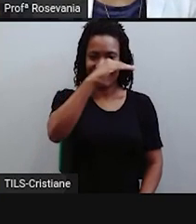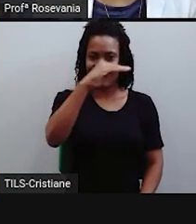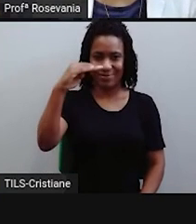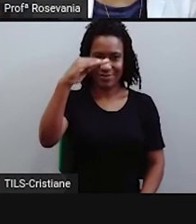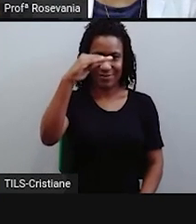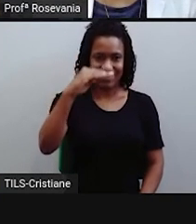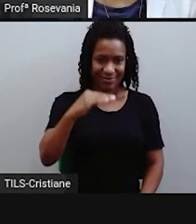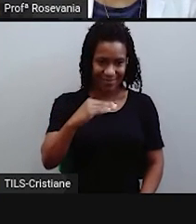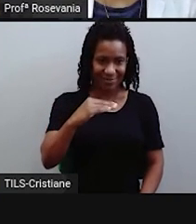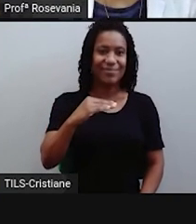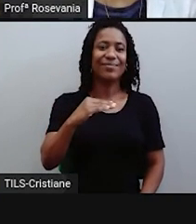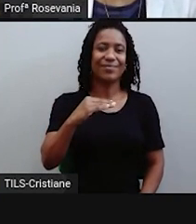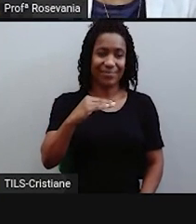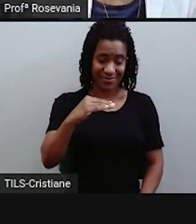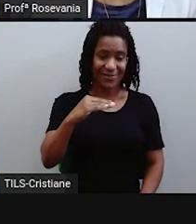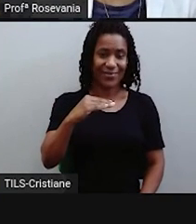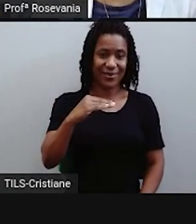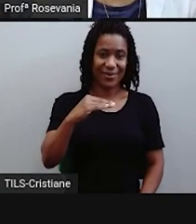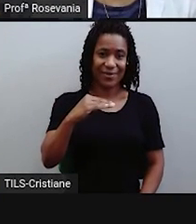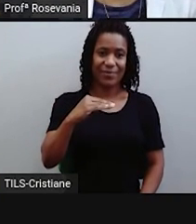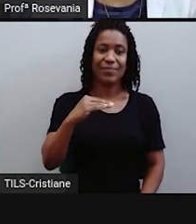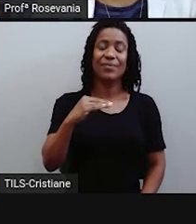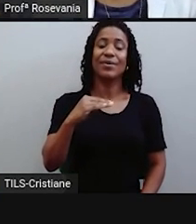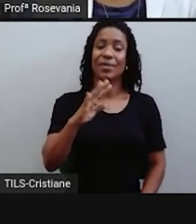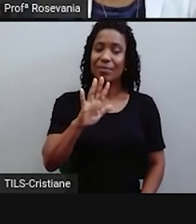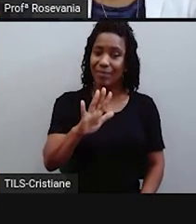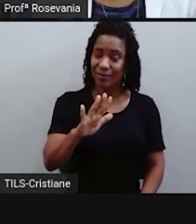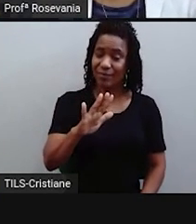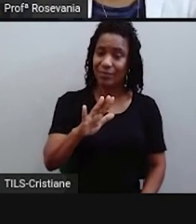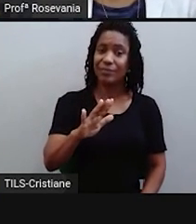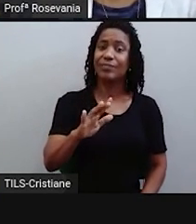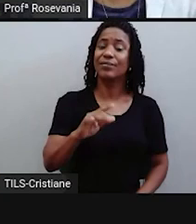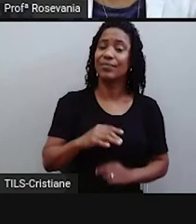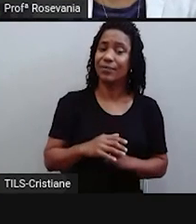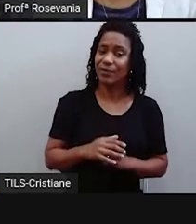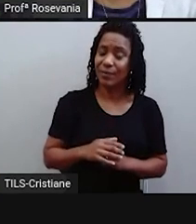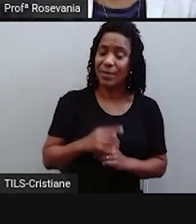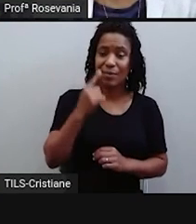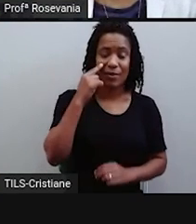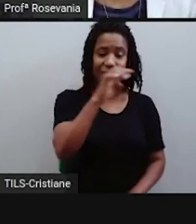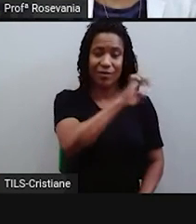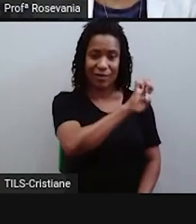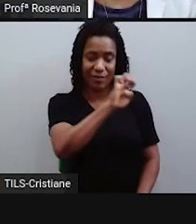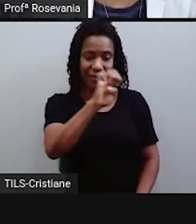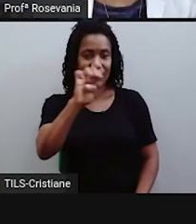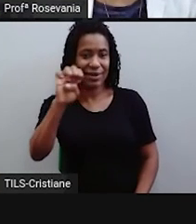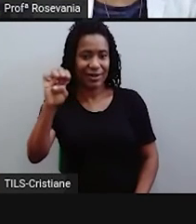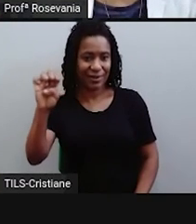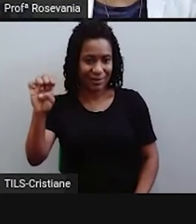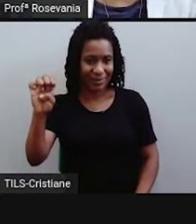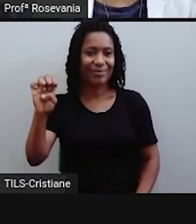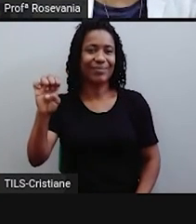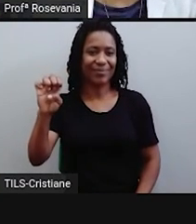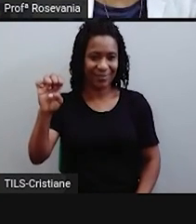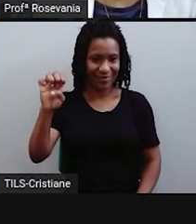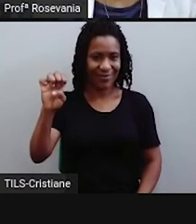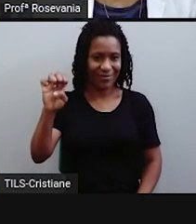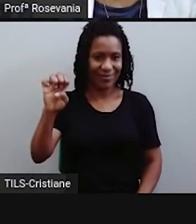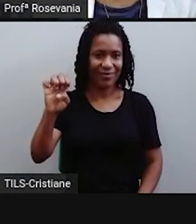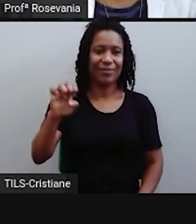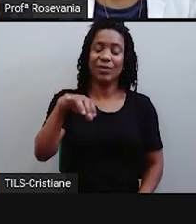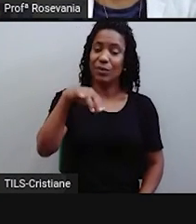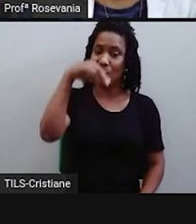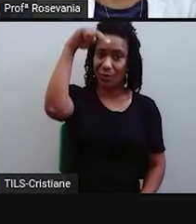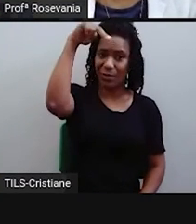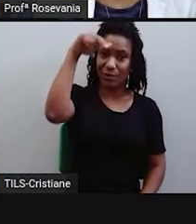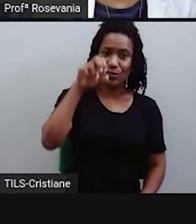Totalmente no hemisfério ocidental. Mas quando eu levo em consideração a linha do Equador, que é a que divide em hemisfério